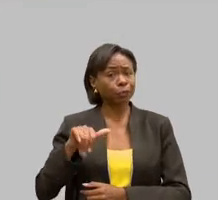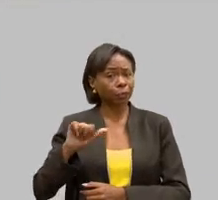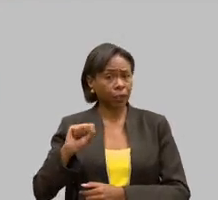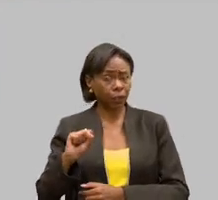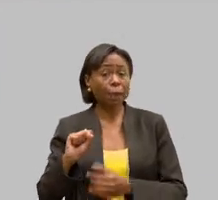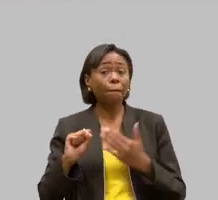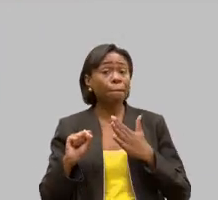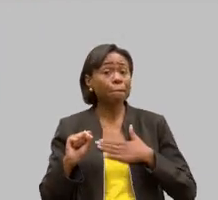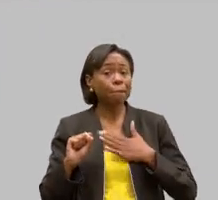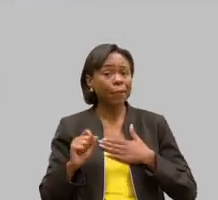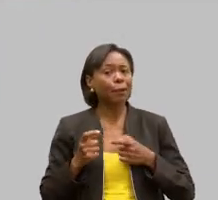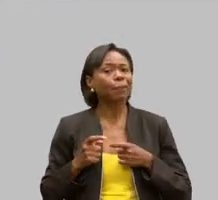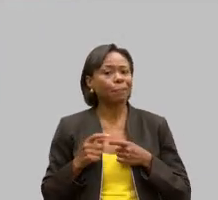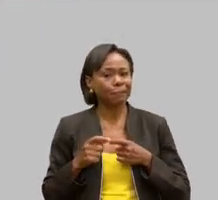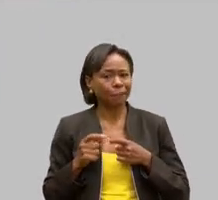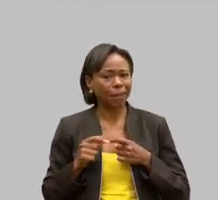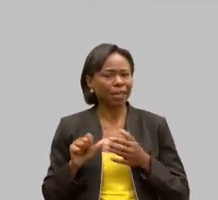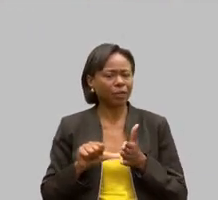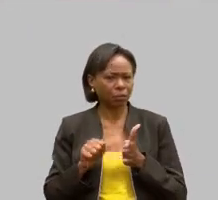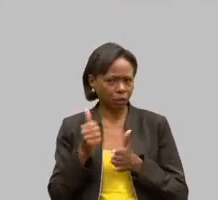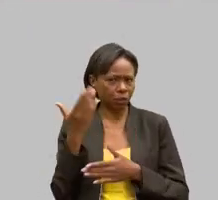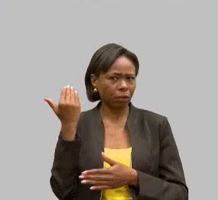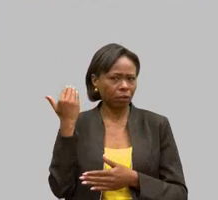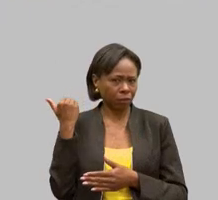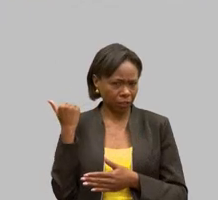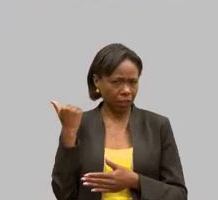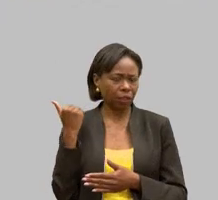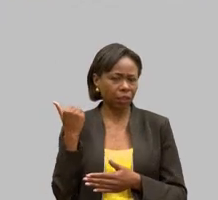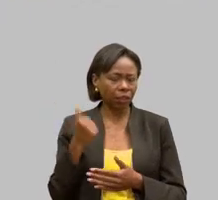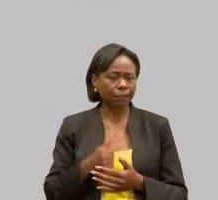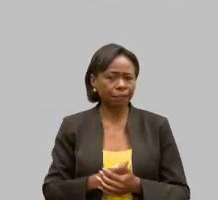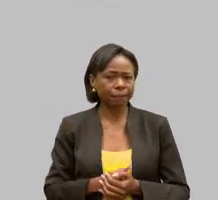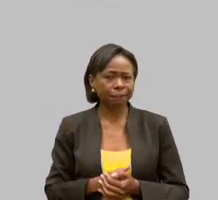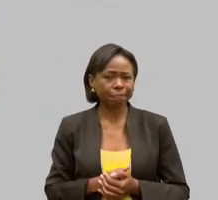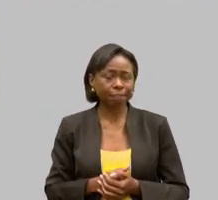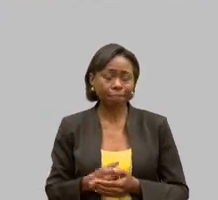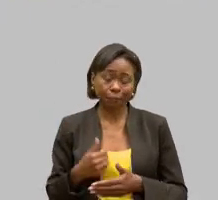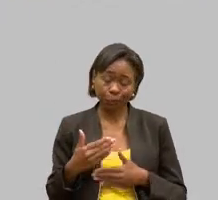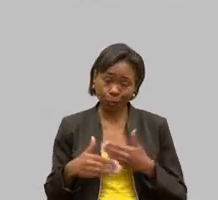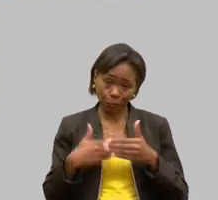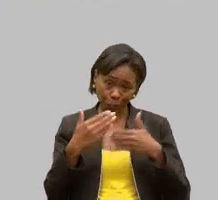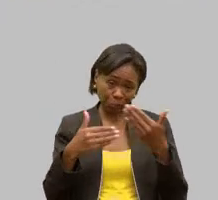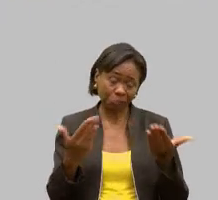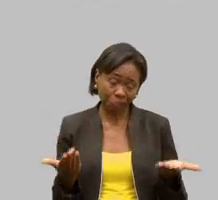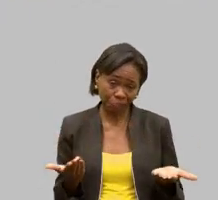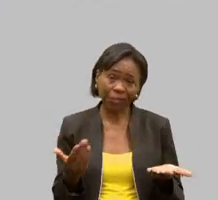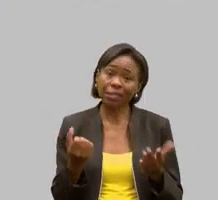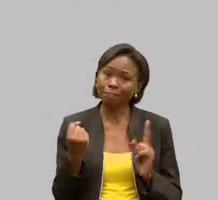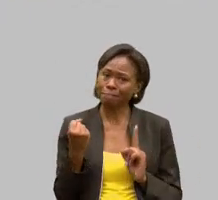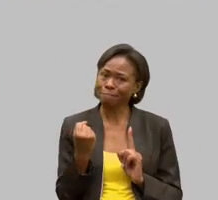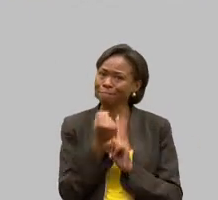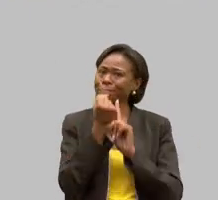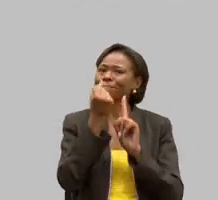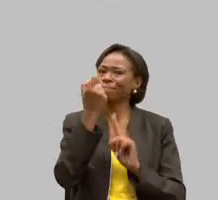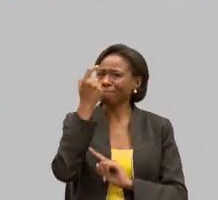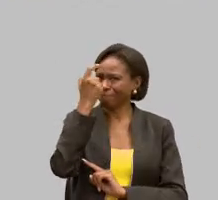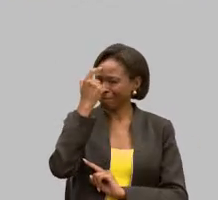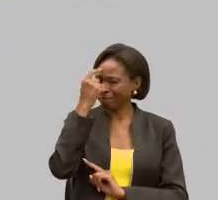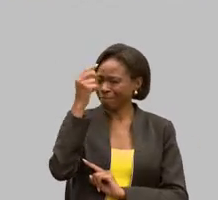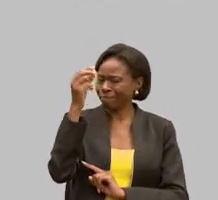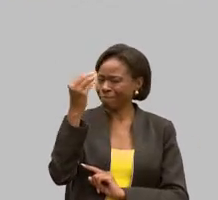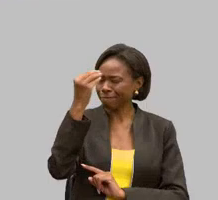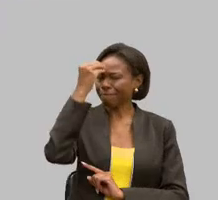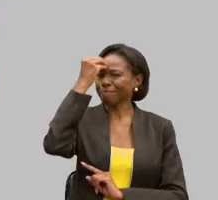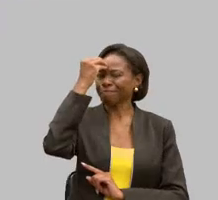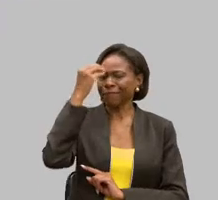processo. Então, assim, é uma coisa muito marcante que eles me acompanharam a vida inteira, me